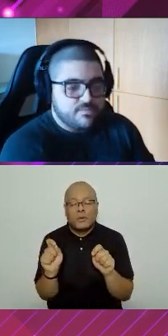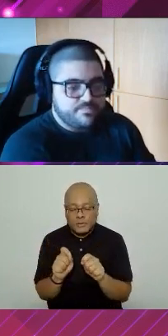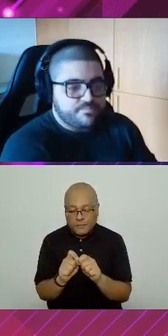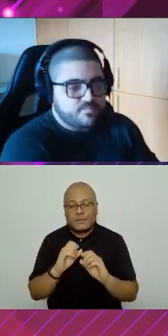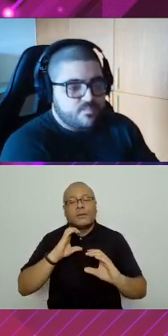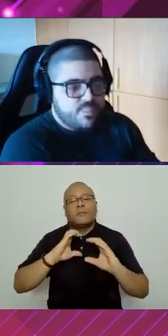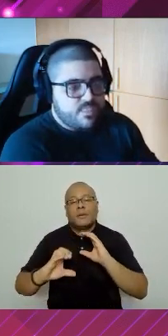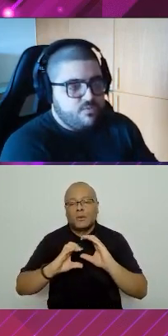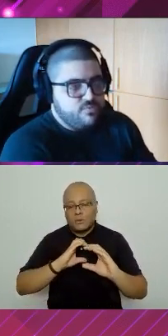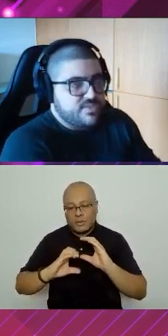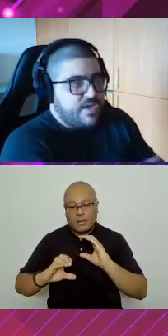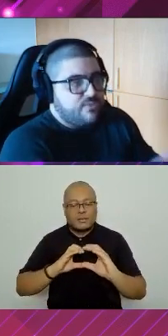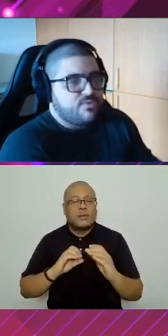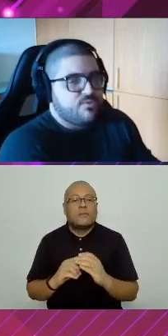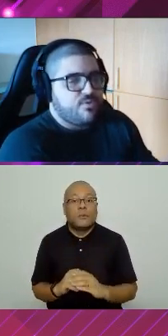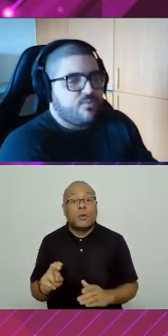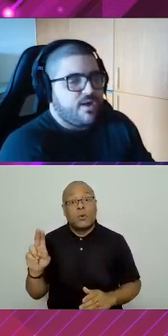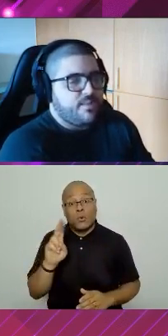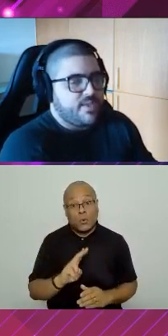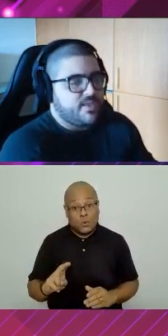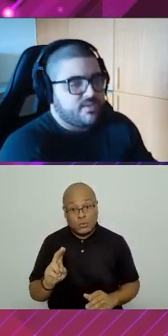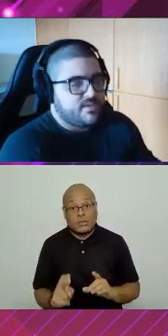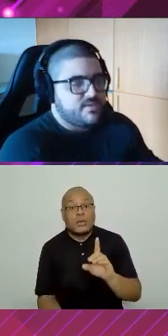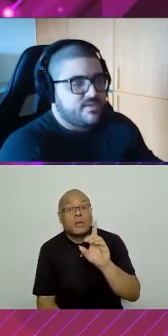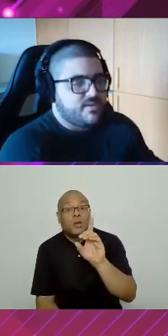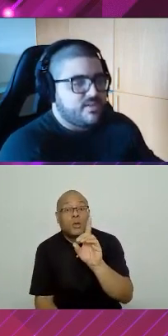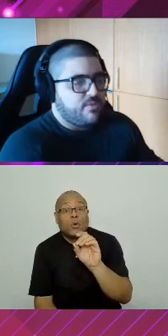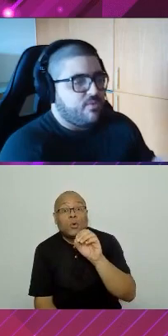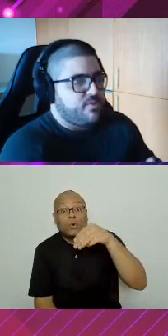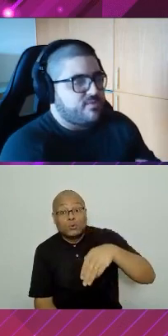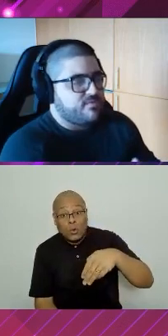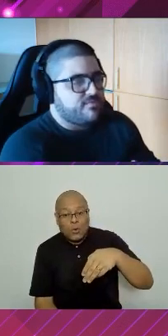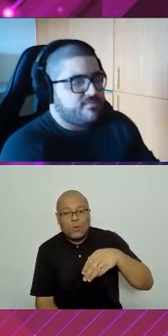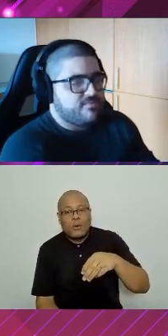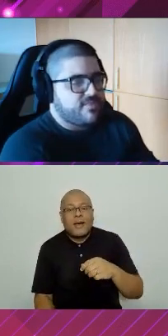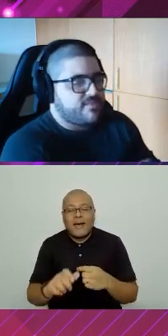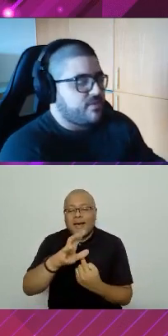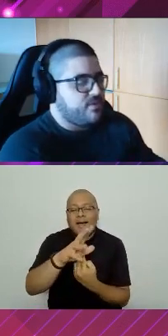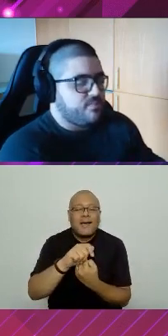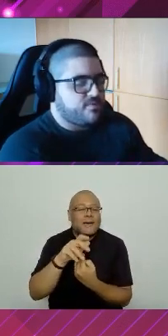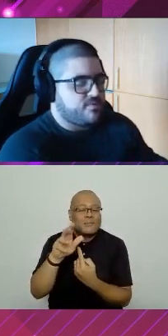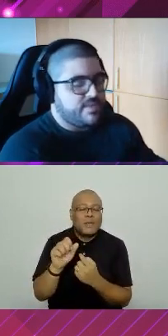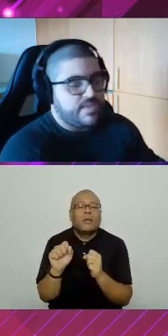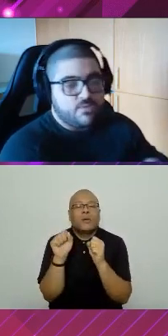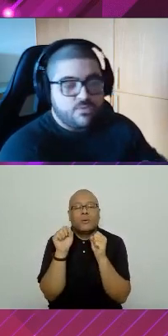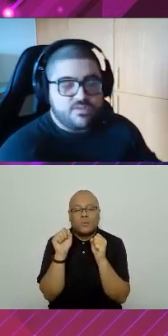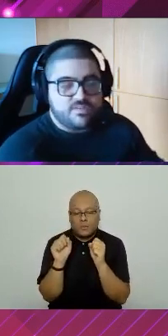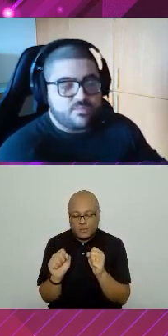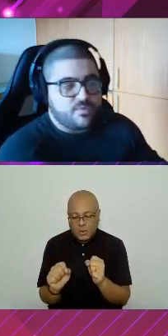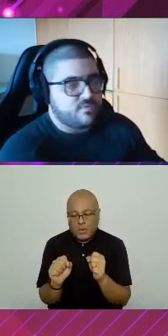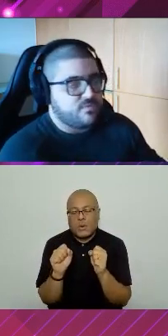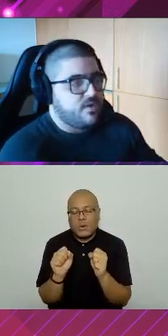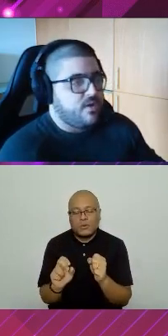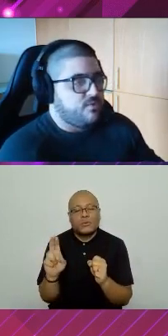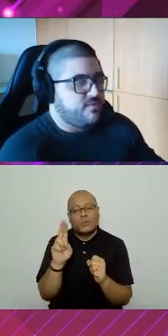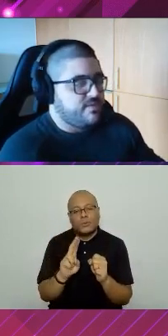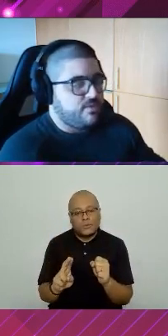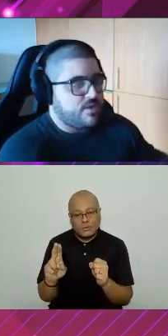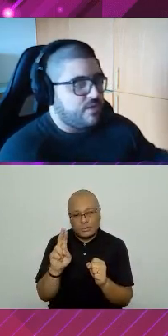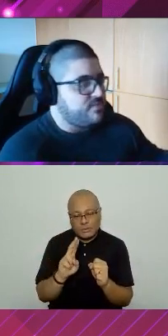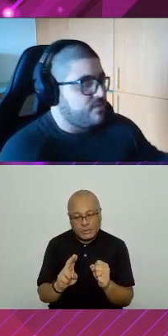comunicação, usar o DOM como uma API. Então, eu posso fazer o quê? Eu posso setar cookies, eu posso